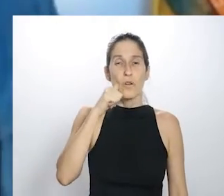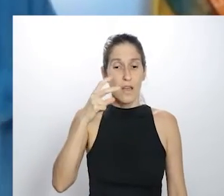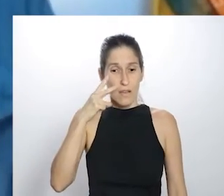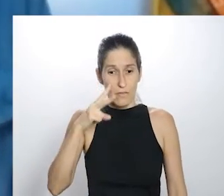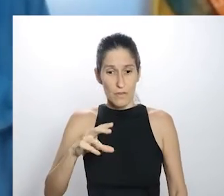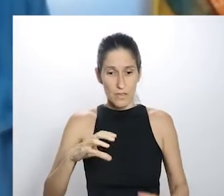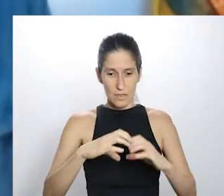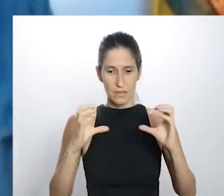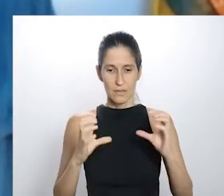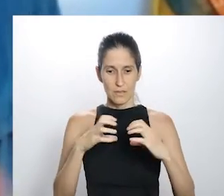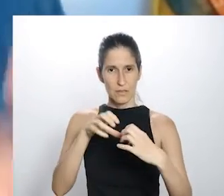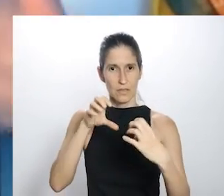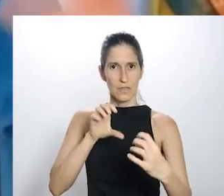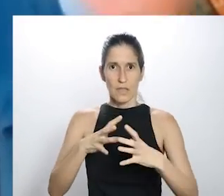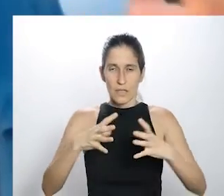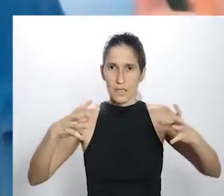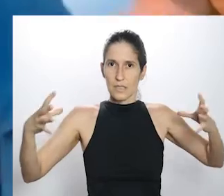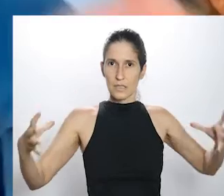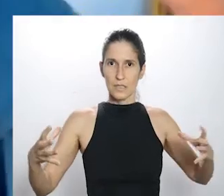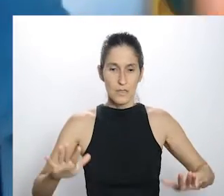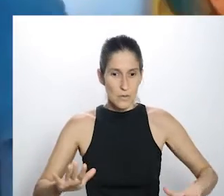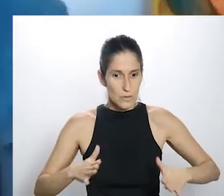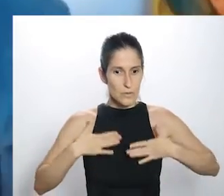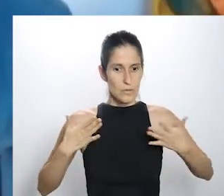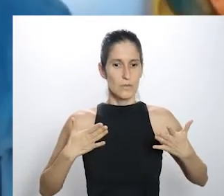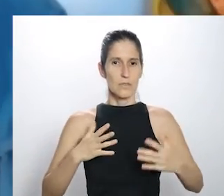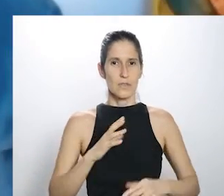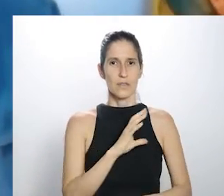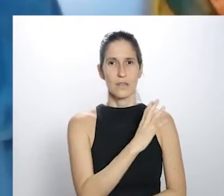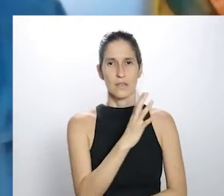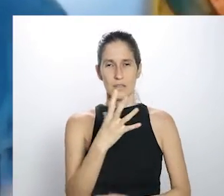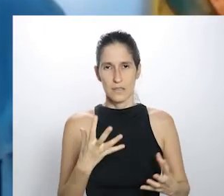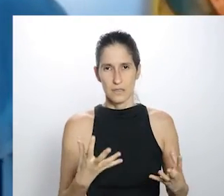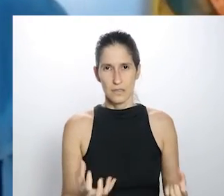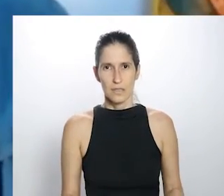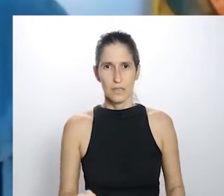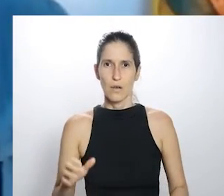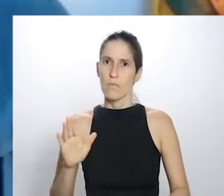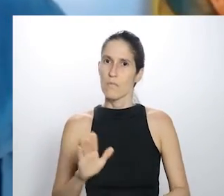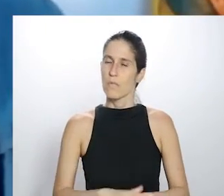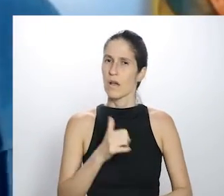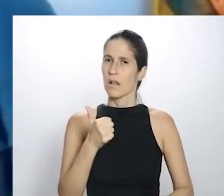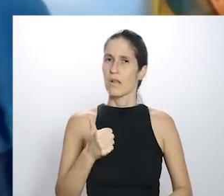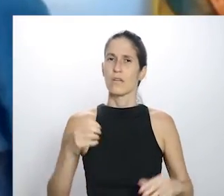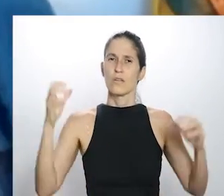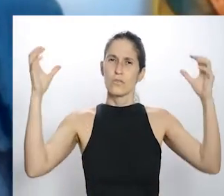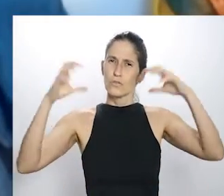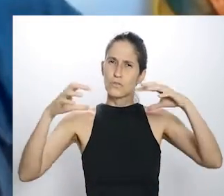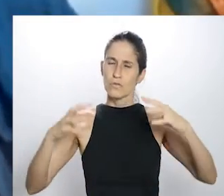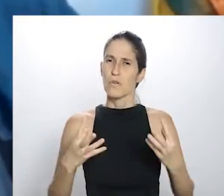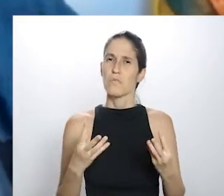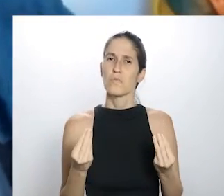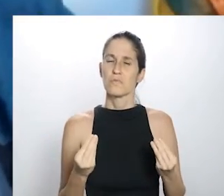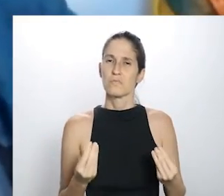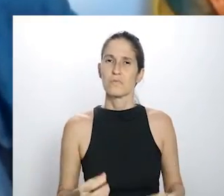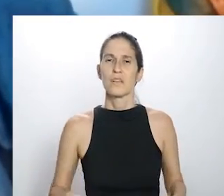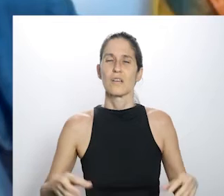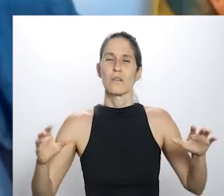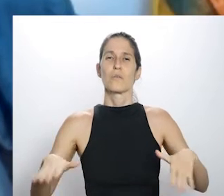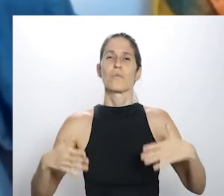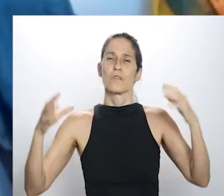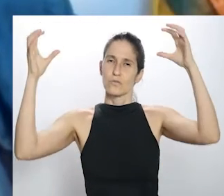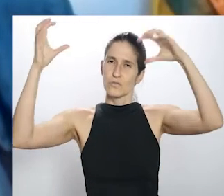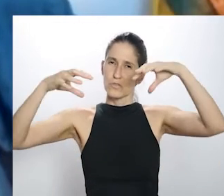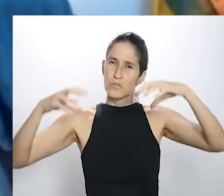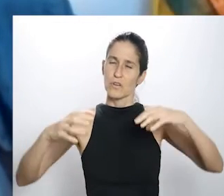vem, corre aqui Conceição, veja que gírimumzão, esse me causou espanto, o sertão melhorou tanto que nem parece o sertão, chovendo